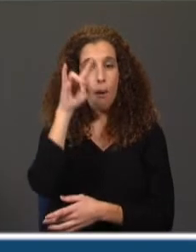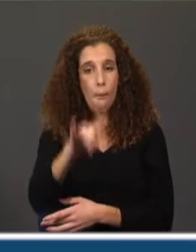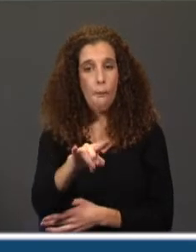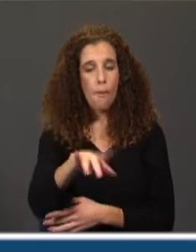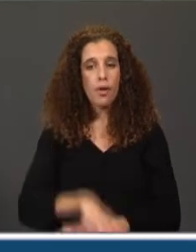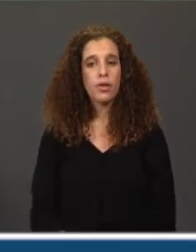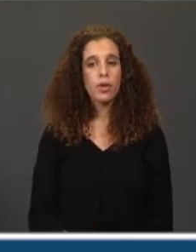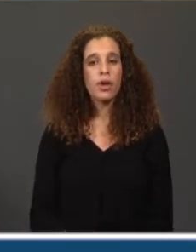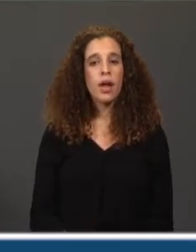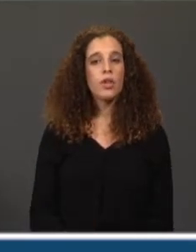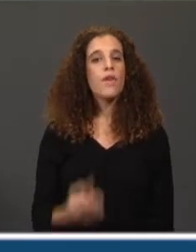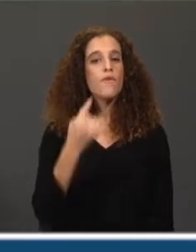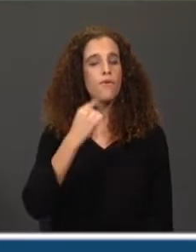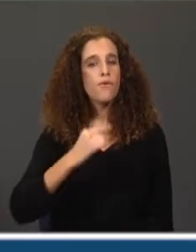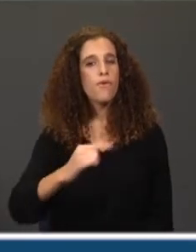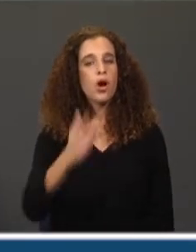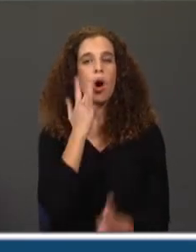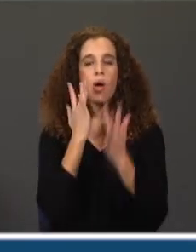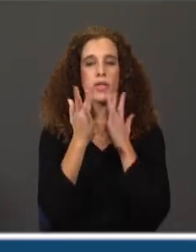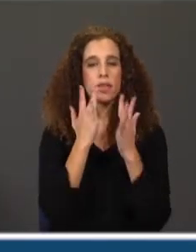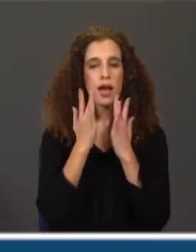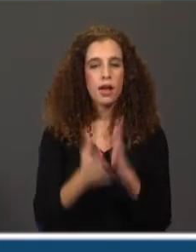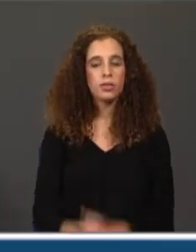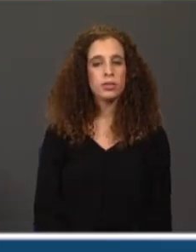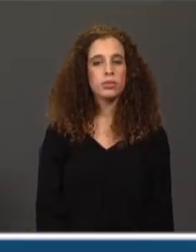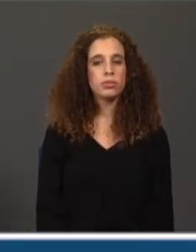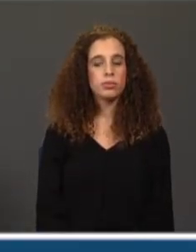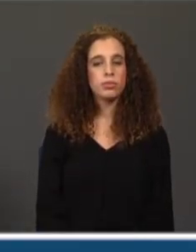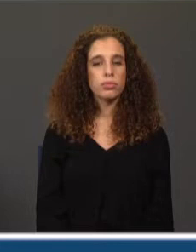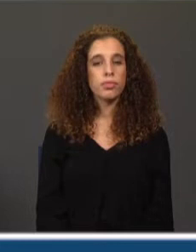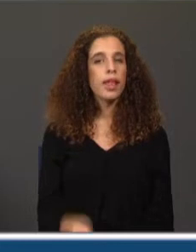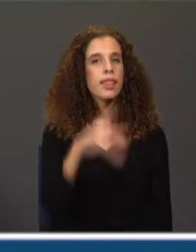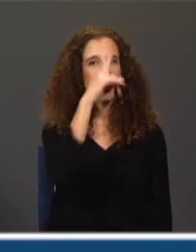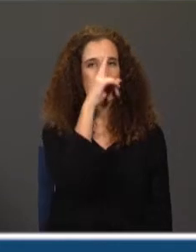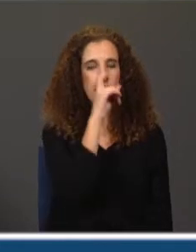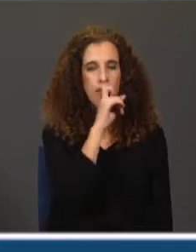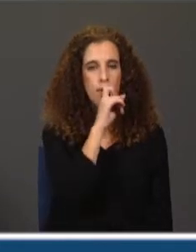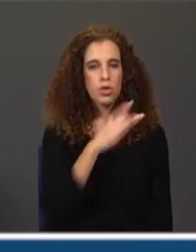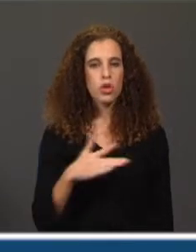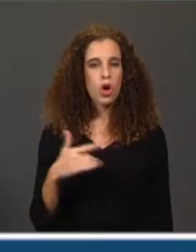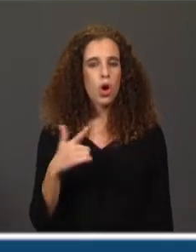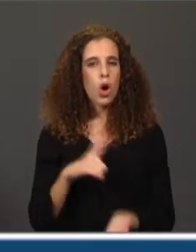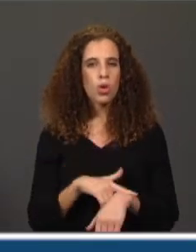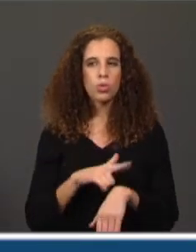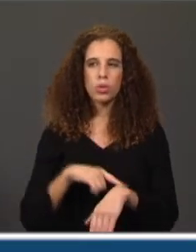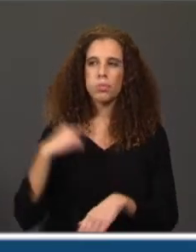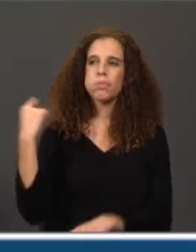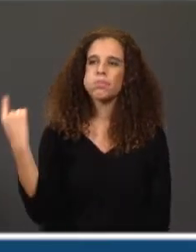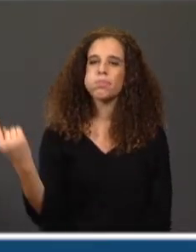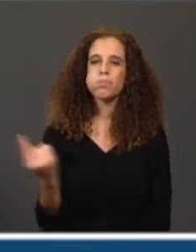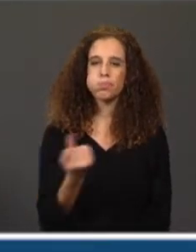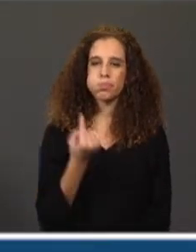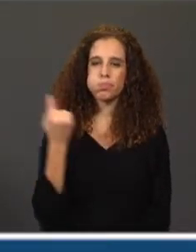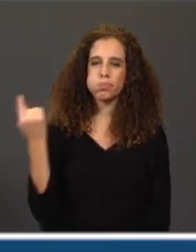Foi ao teatro, entretanto, não é? E lembra-se que o tempo demorava a passar. Não é? As